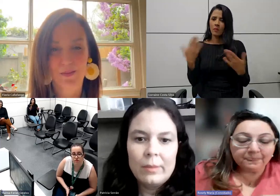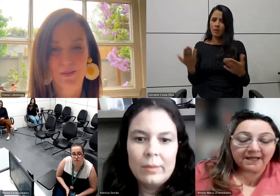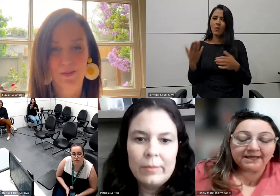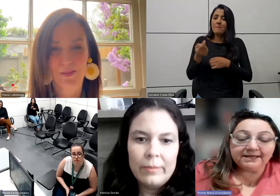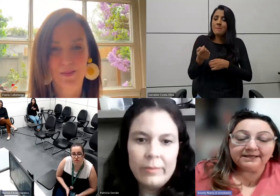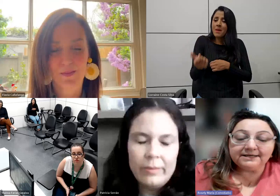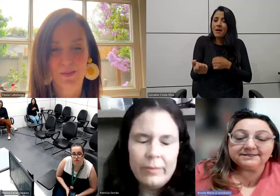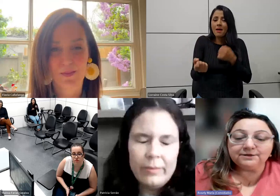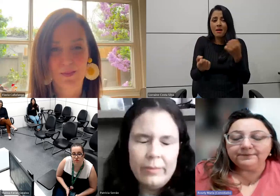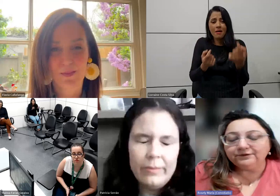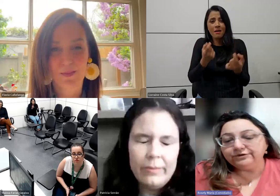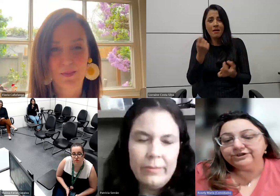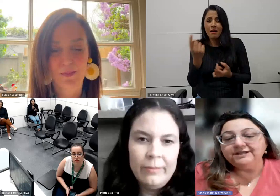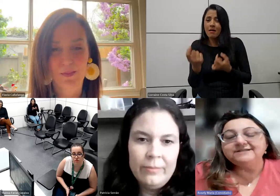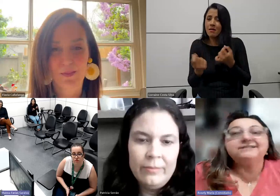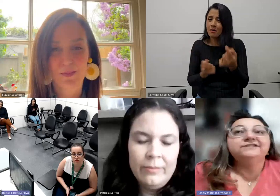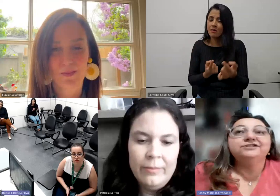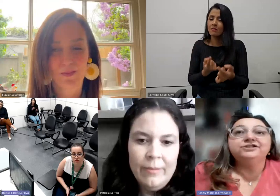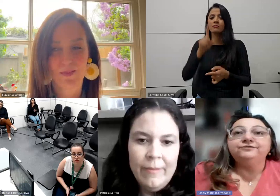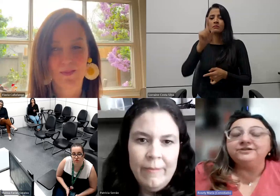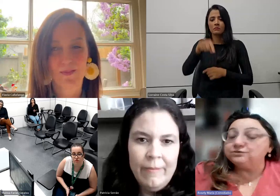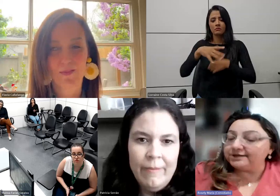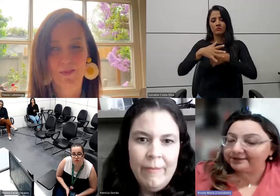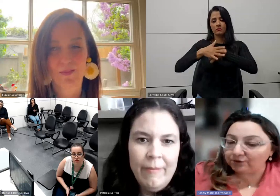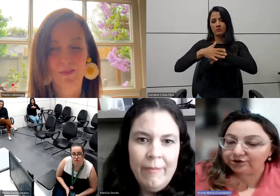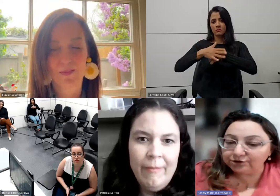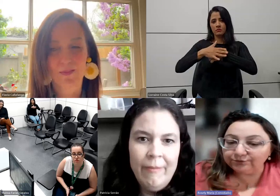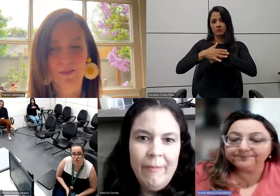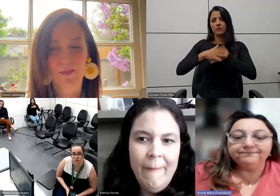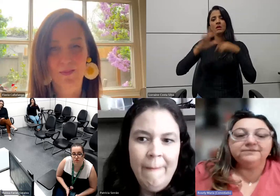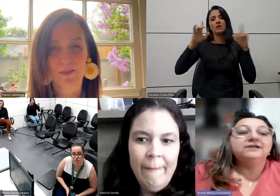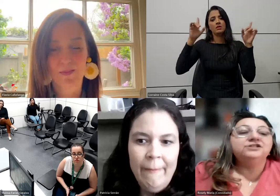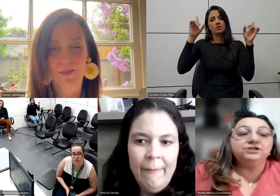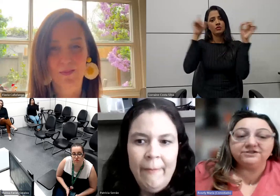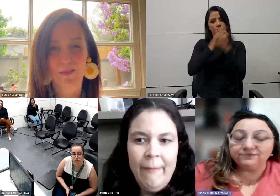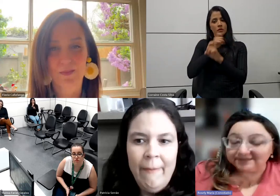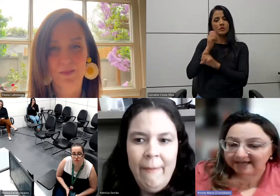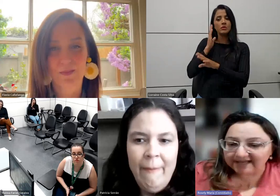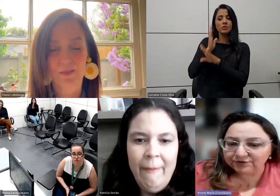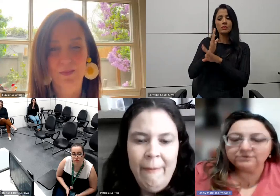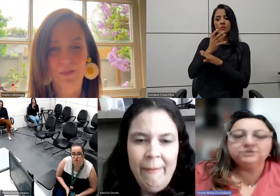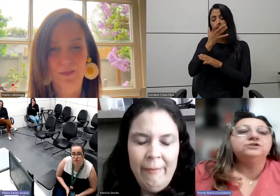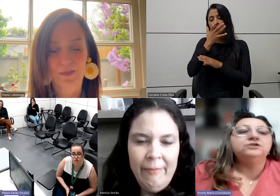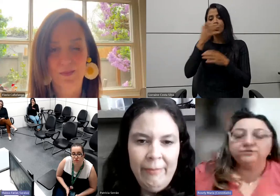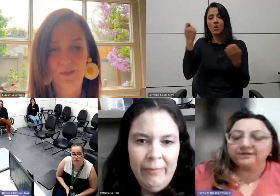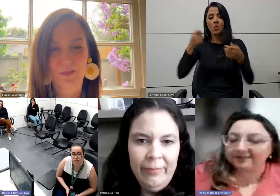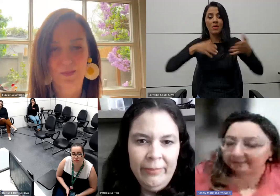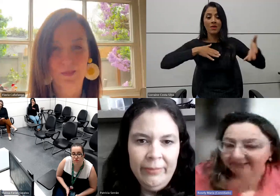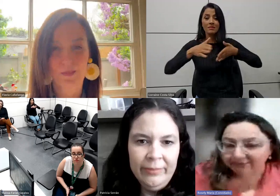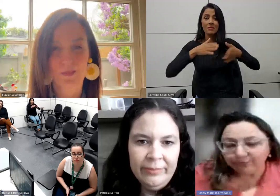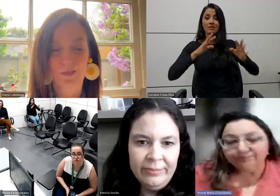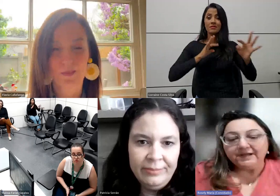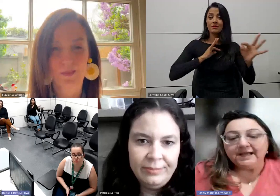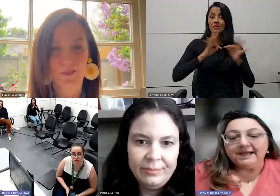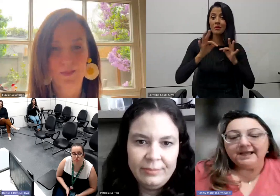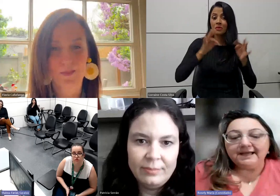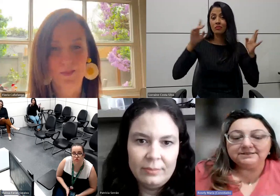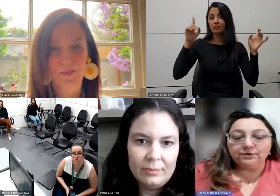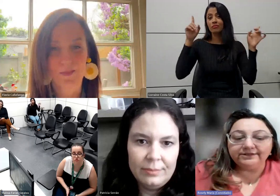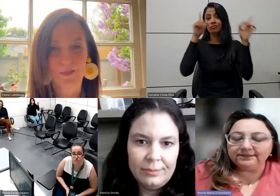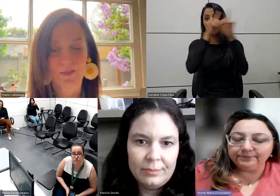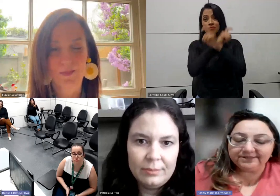raro. E são patologias de difícil diagnóstico, de difícil acesso, de difícil tratamento.